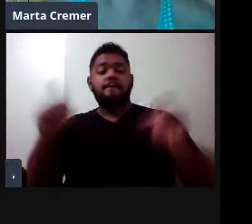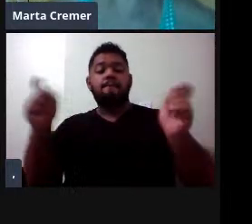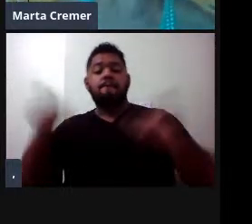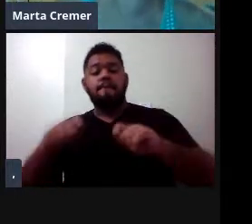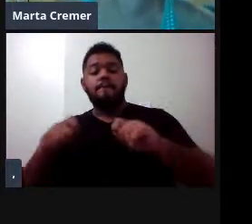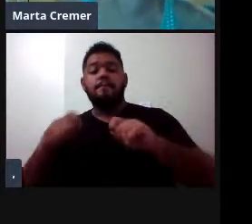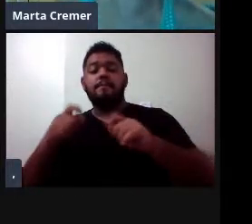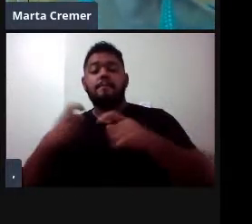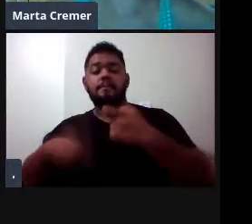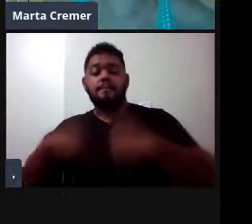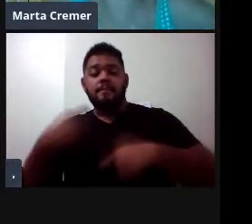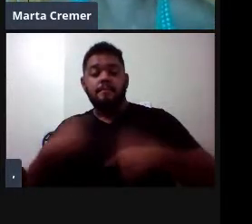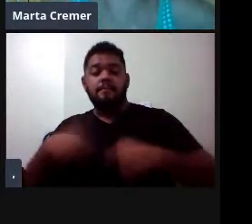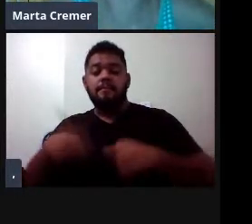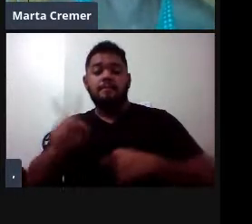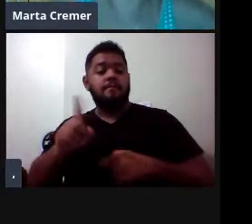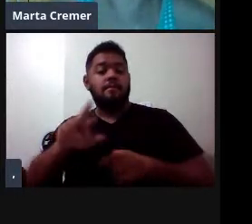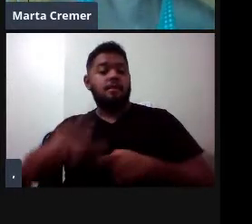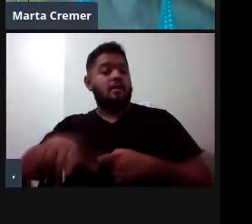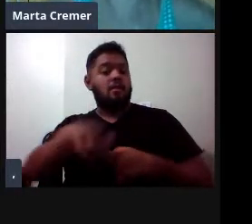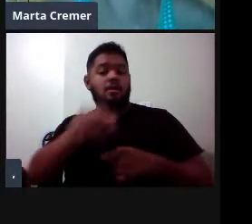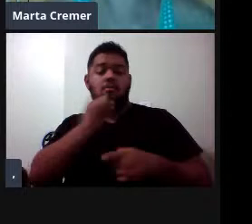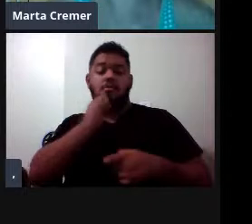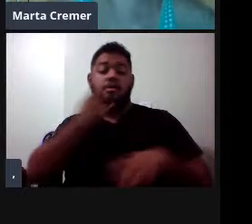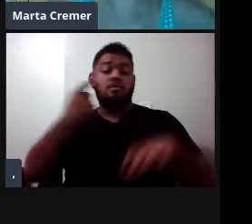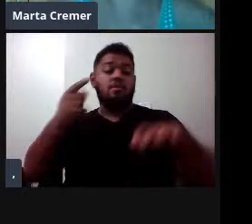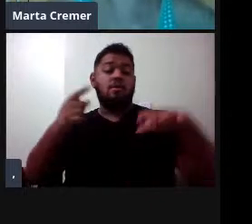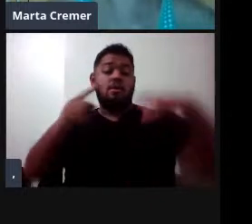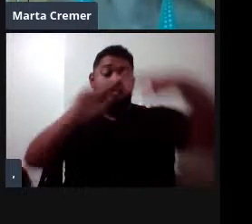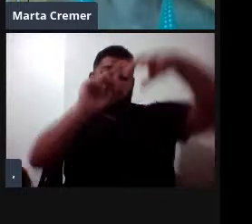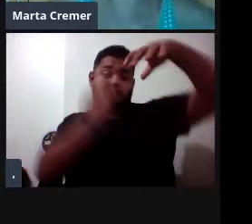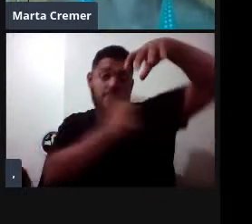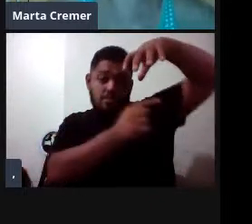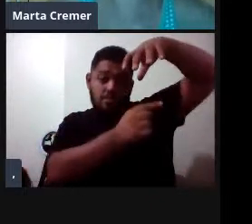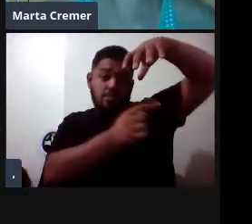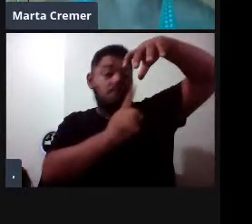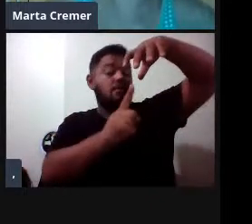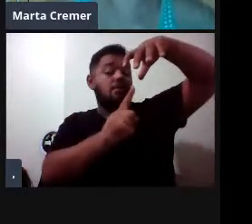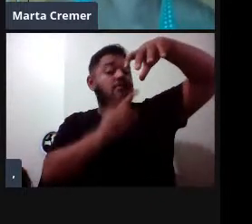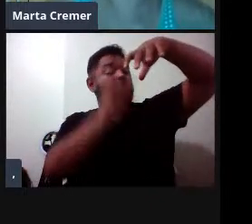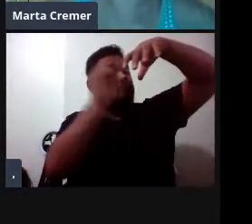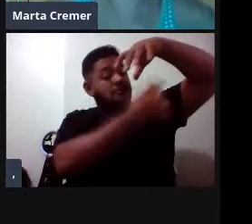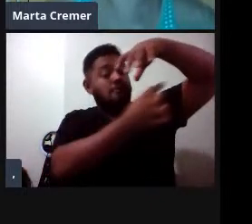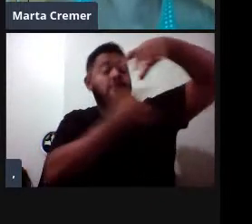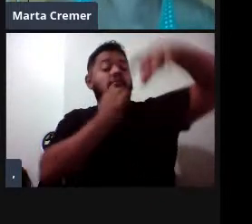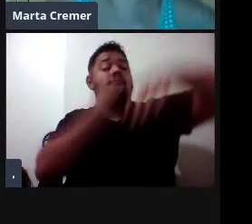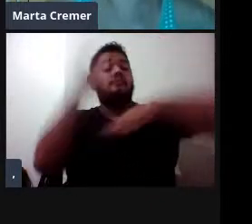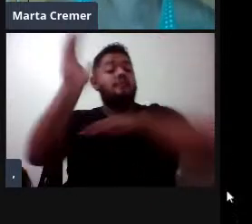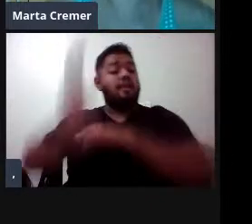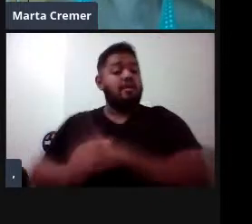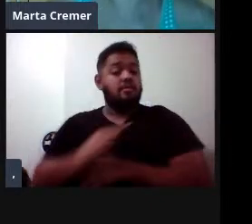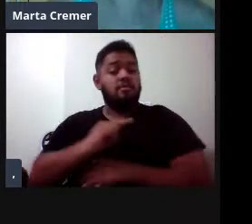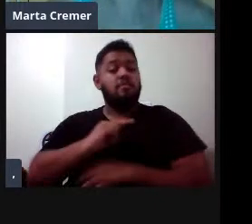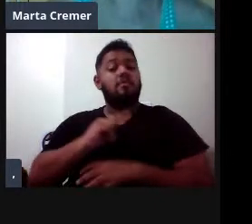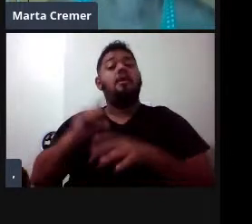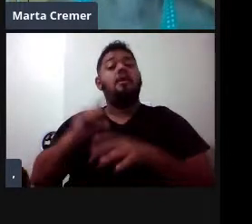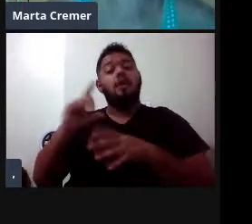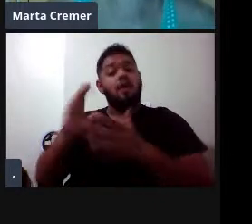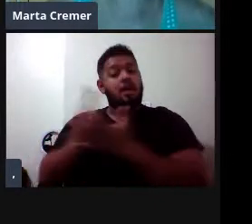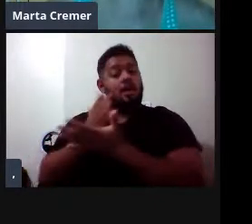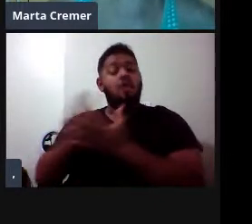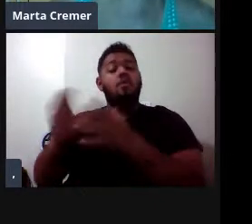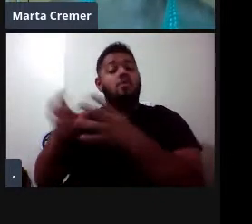atingem, geral, latitudes tão baixas, né, então elas ficam latitudes menores. Aqui no caso do Brasil, por exemplo, a gente tem uma população que migra